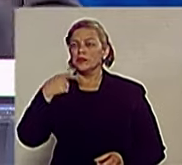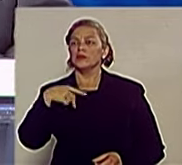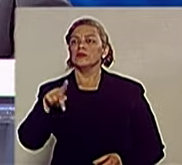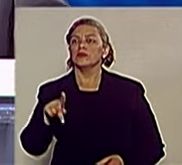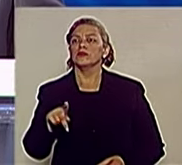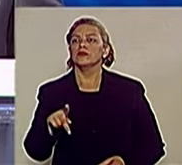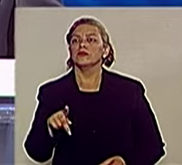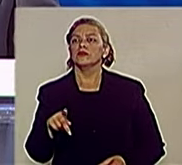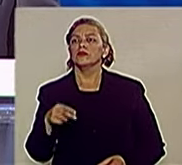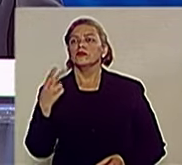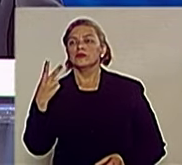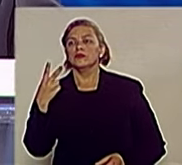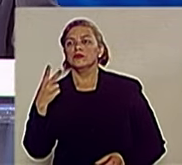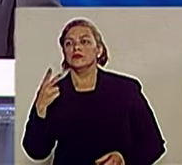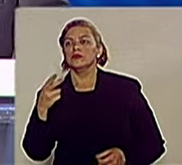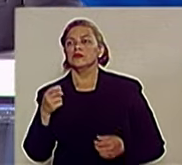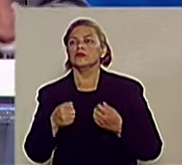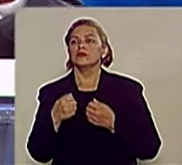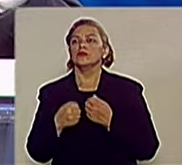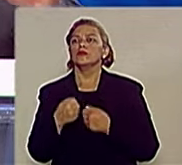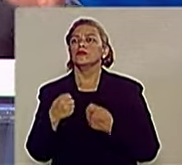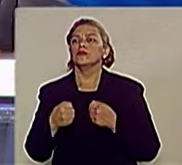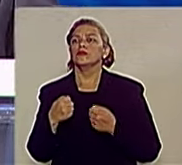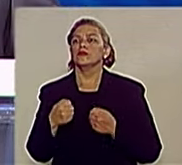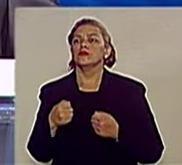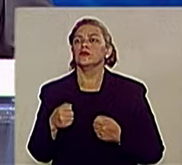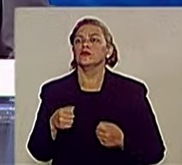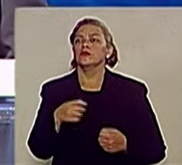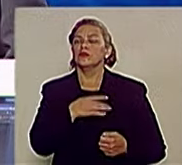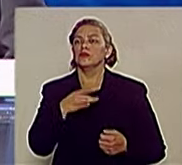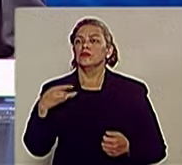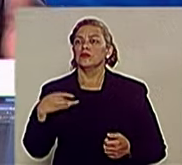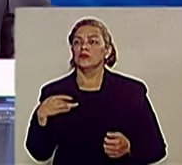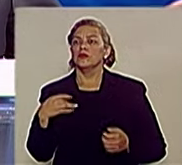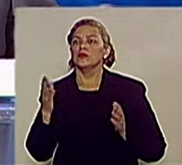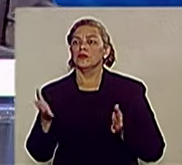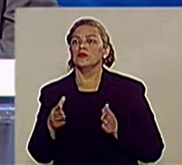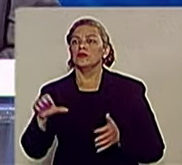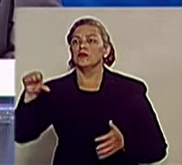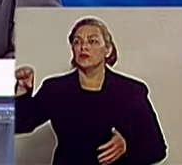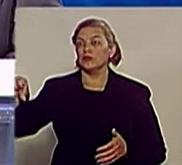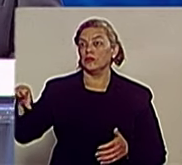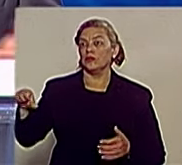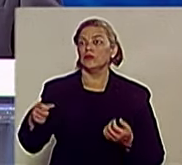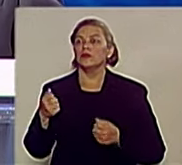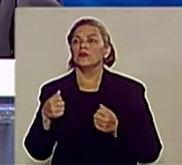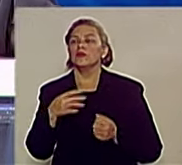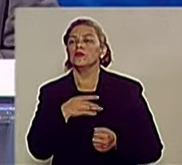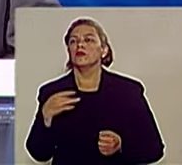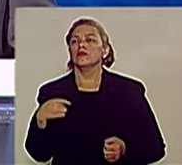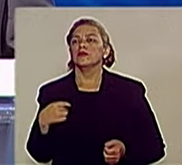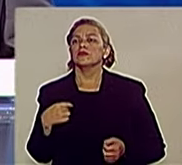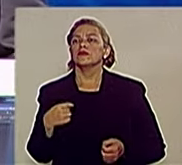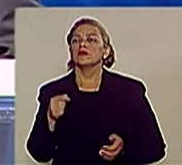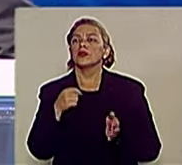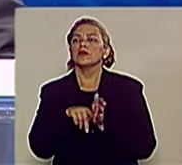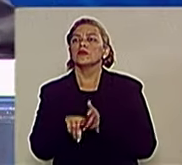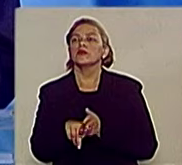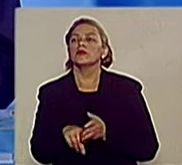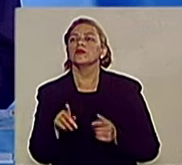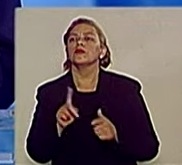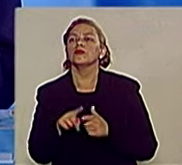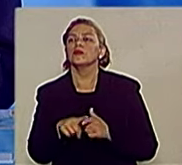para nove ambulâncias, duas UTI, tudo espalhado pela cidade. Então, a pergunta que eu faço é por que não o SAMU antes?